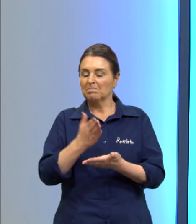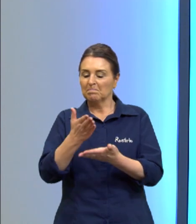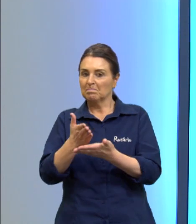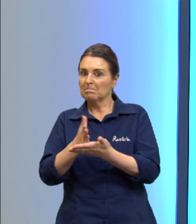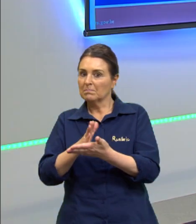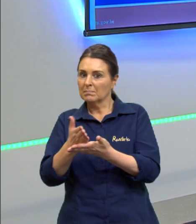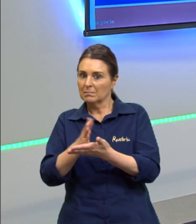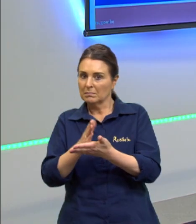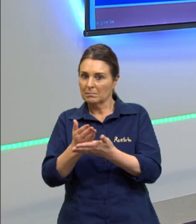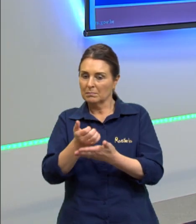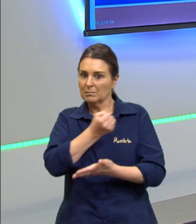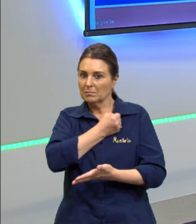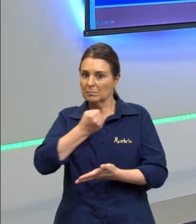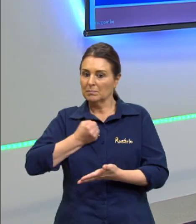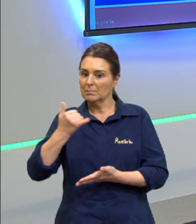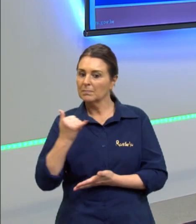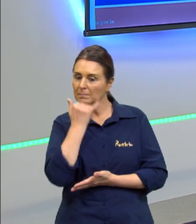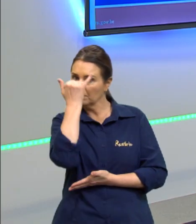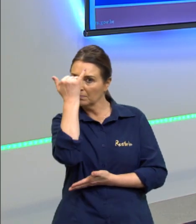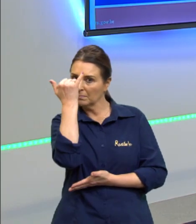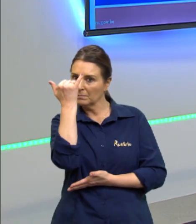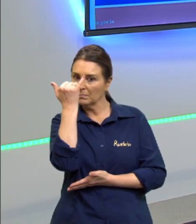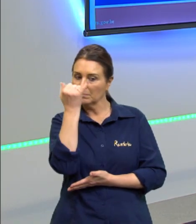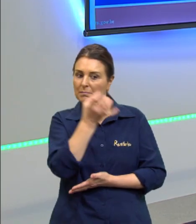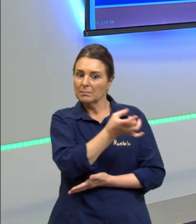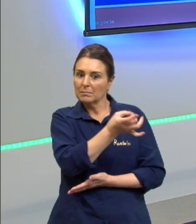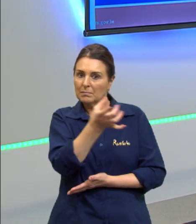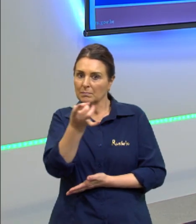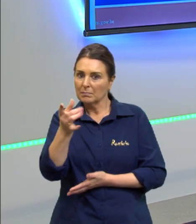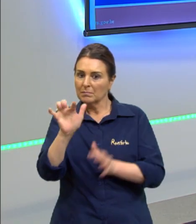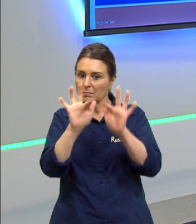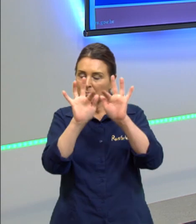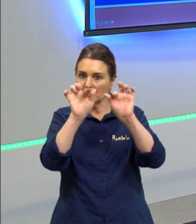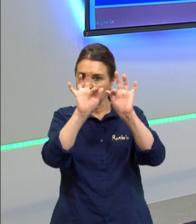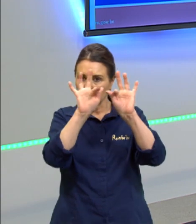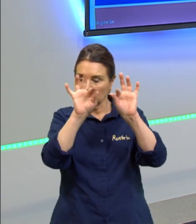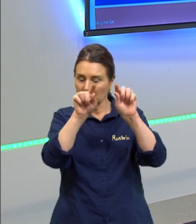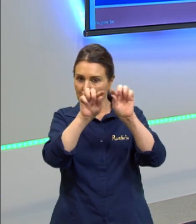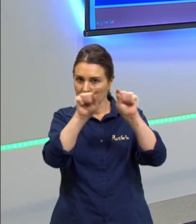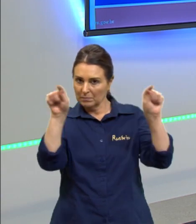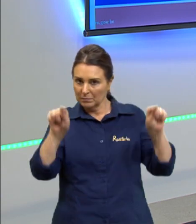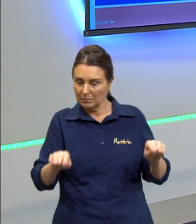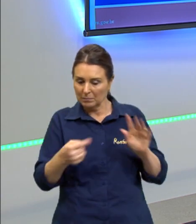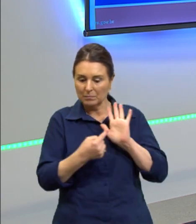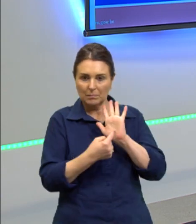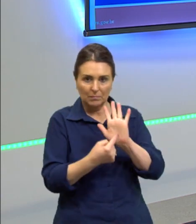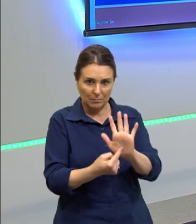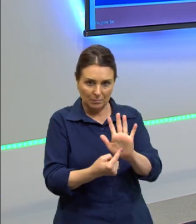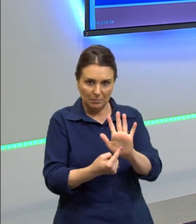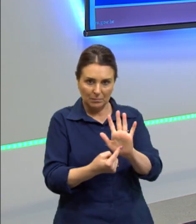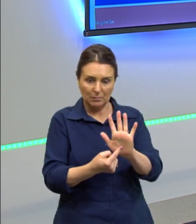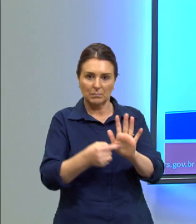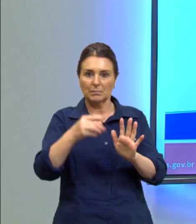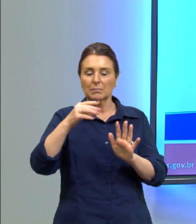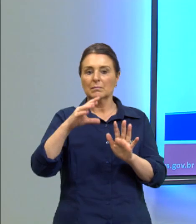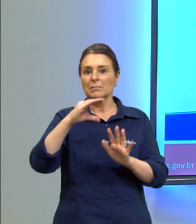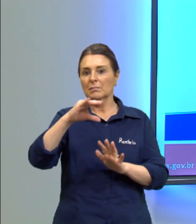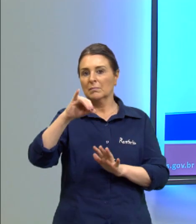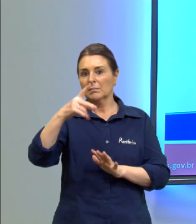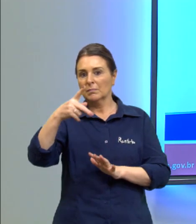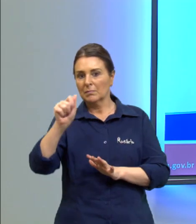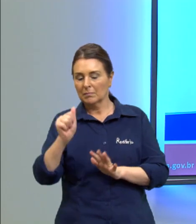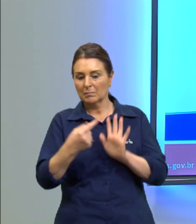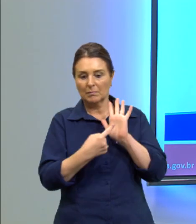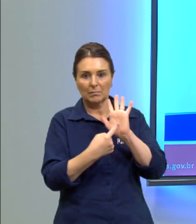do número de acidentes por funcionário na amostra que a CIPA apresentará